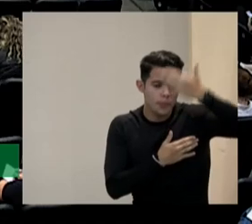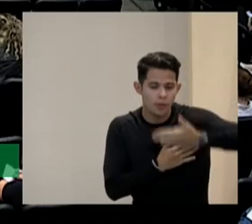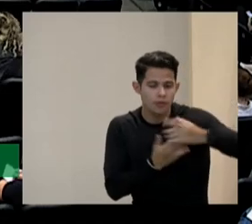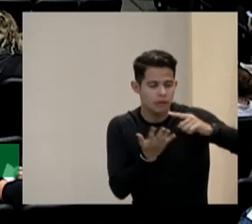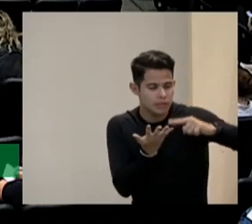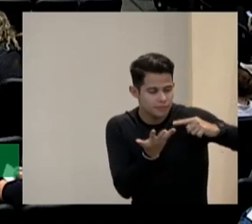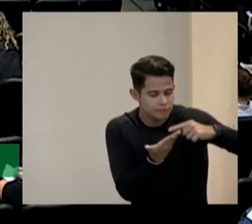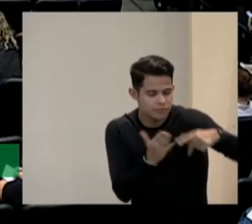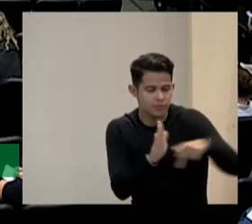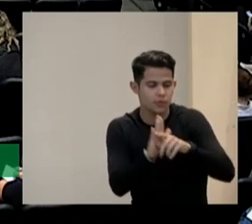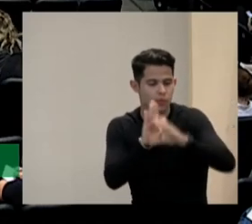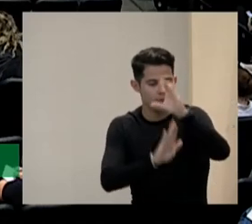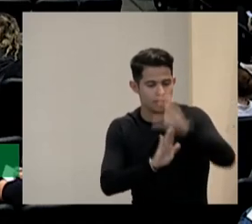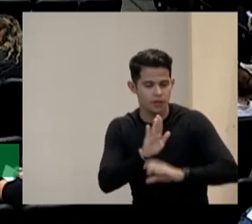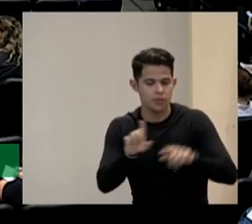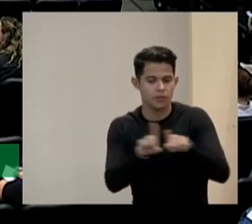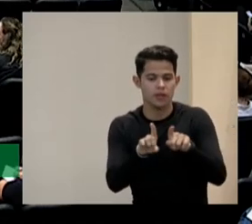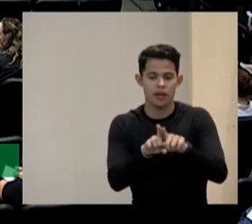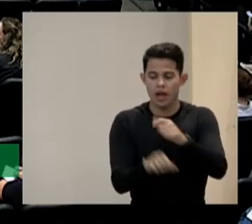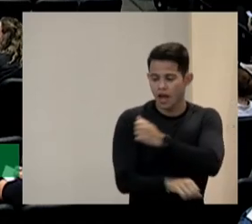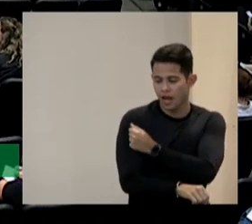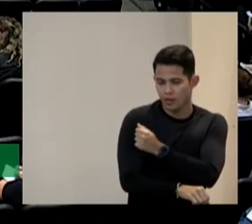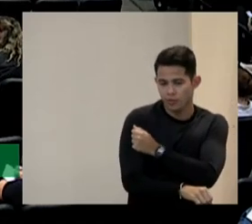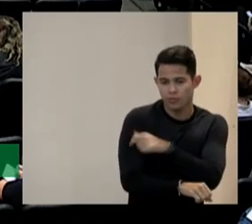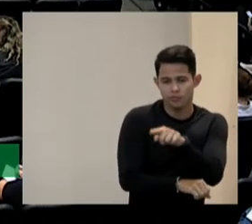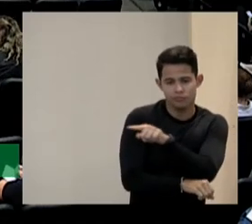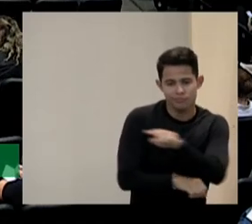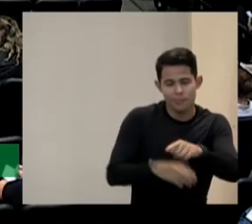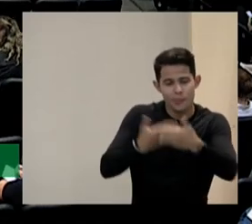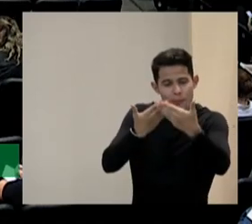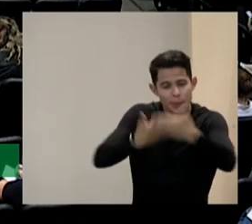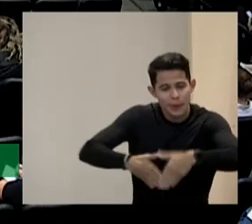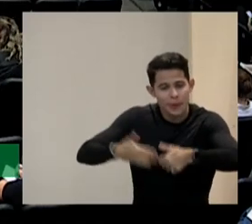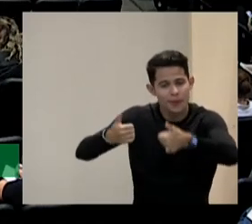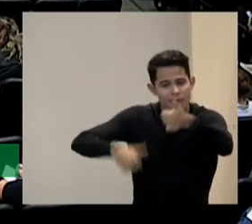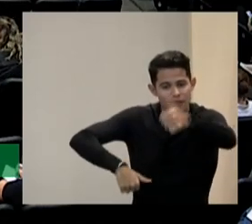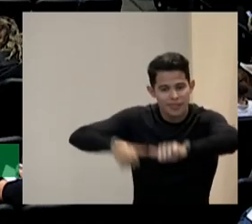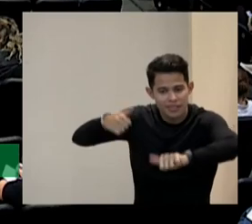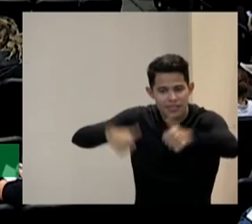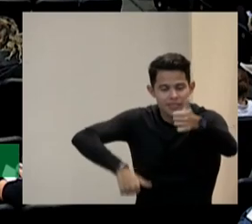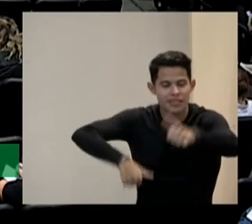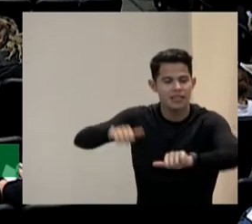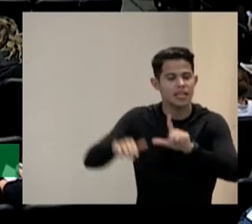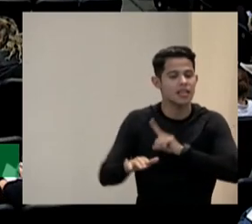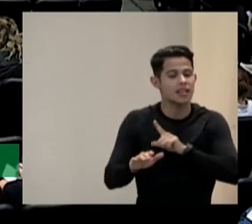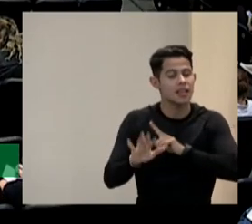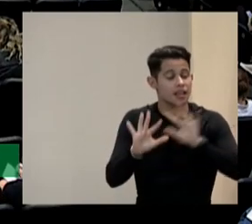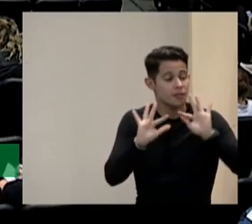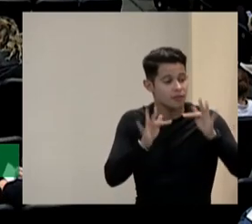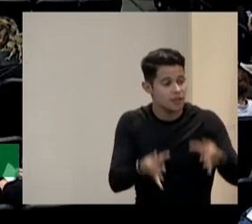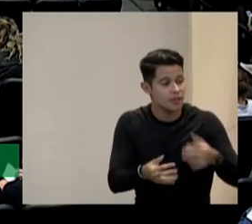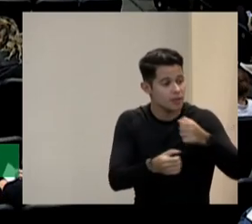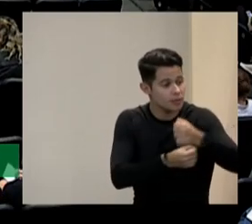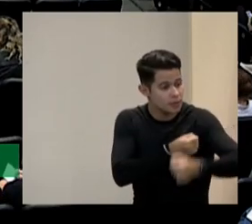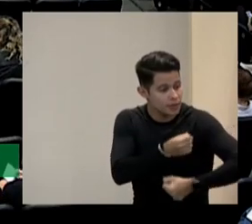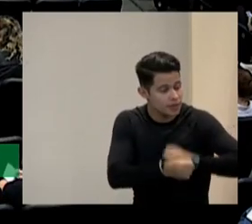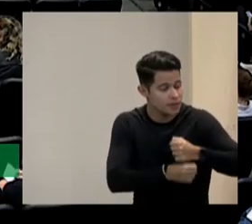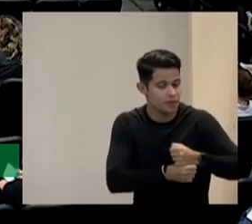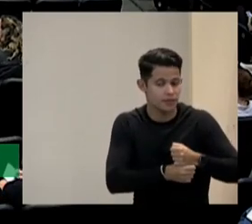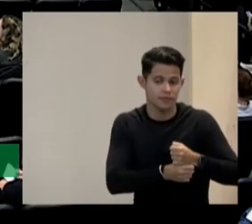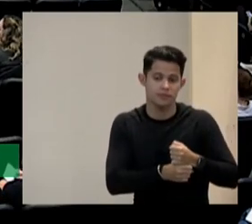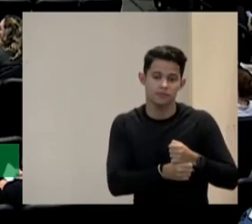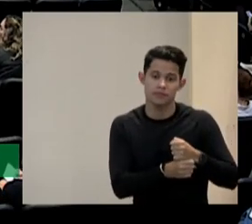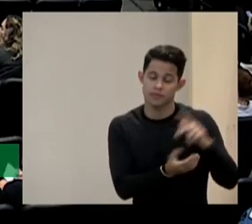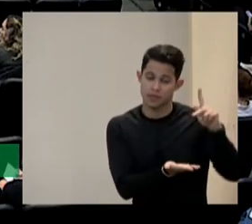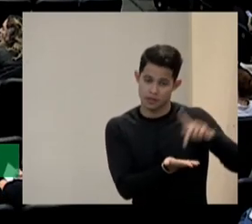passar os alunos têm que passar por essas provas avaliativas que se fazem no fim do ano tem tem